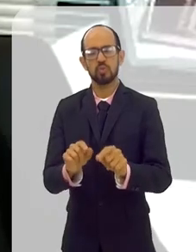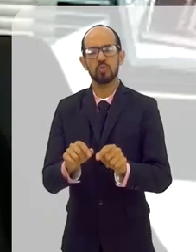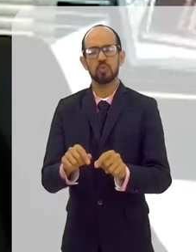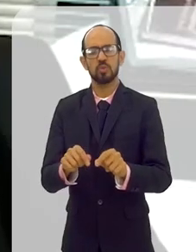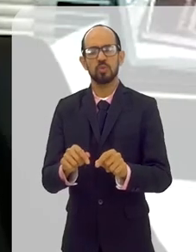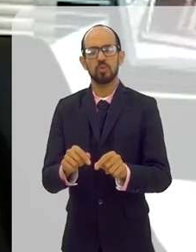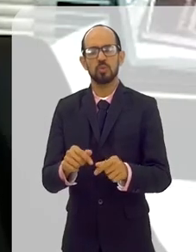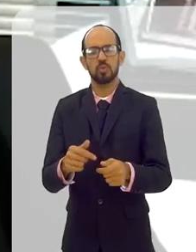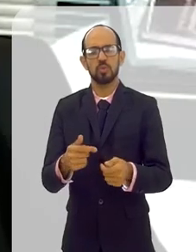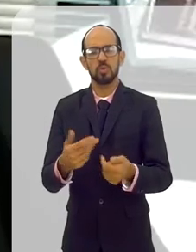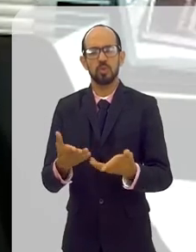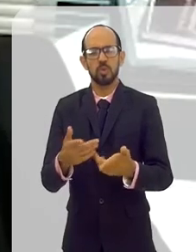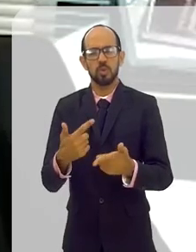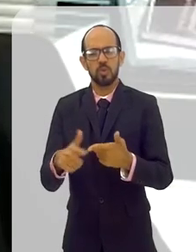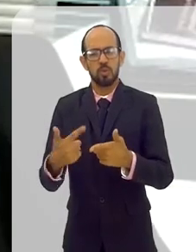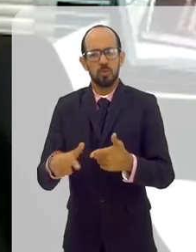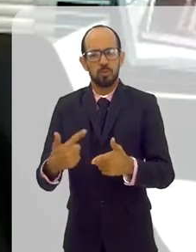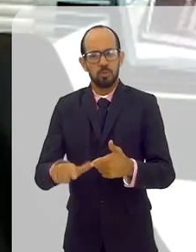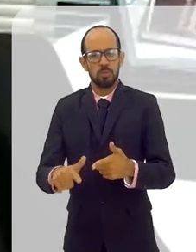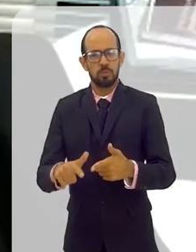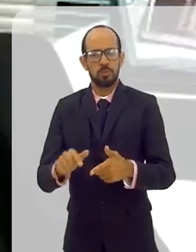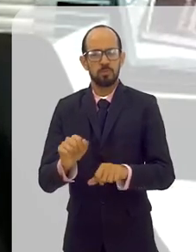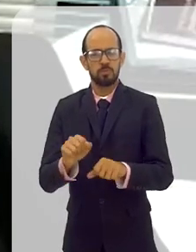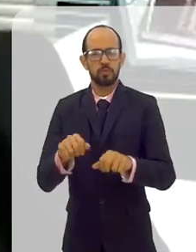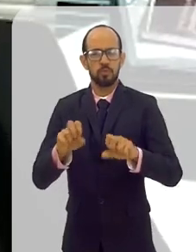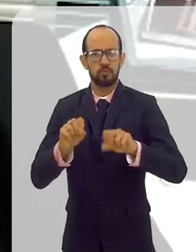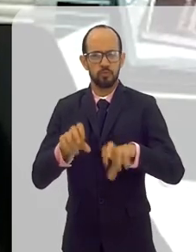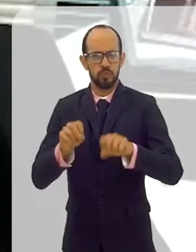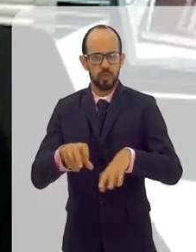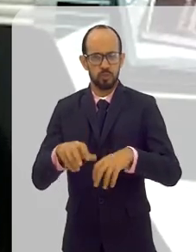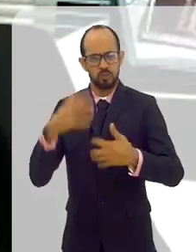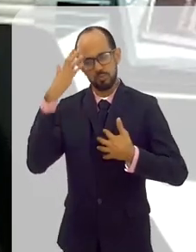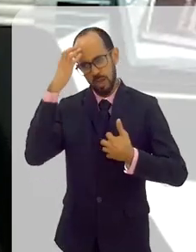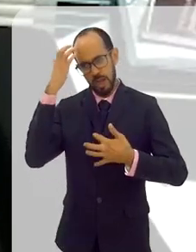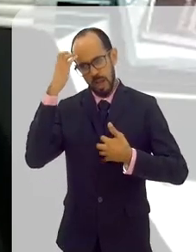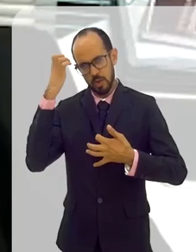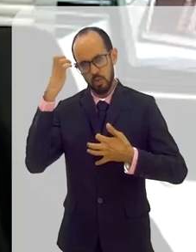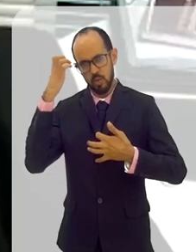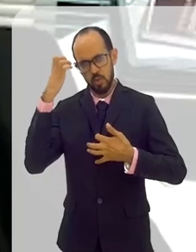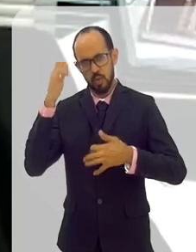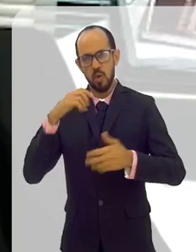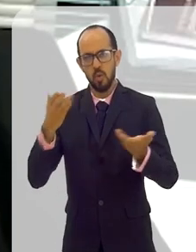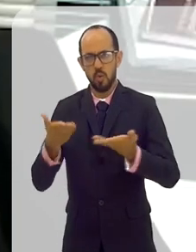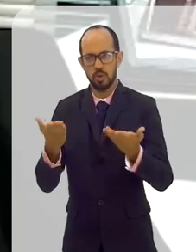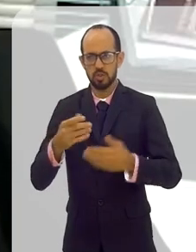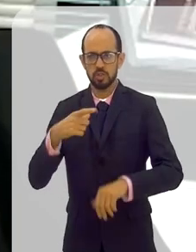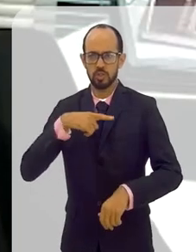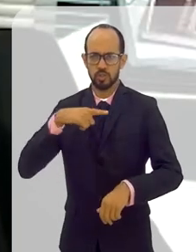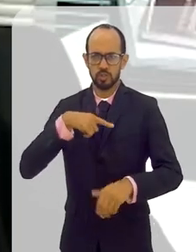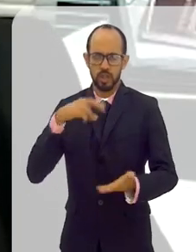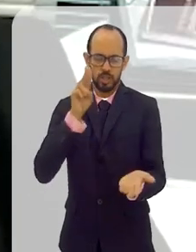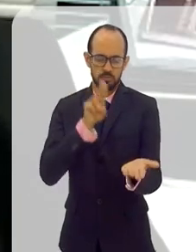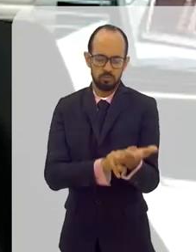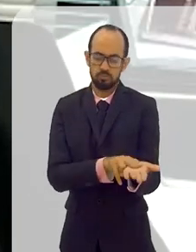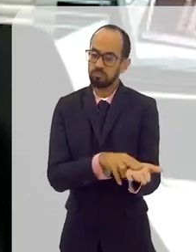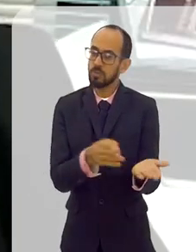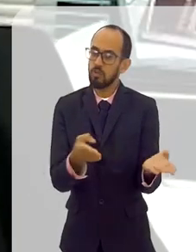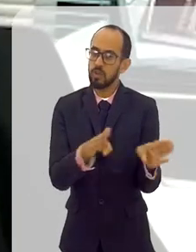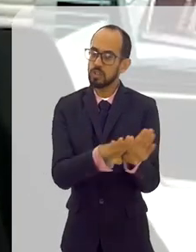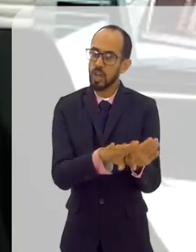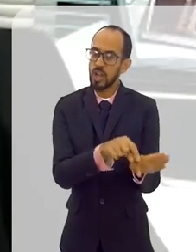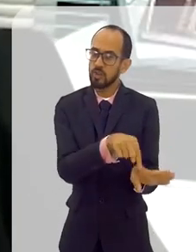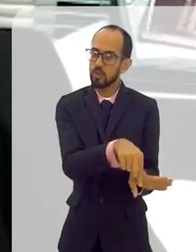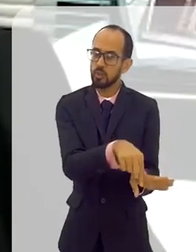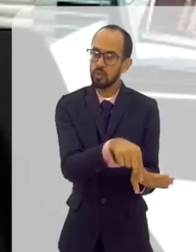a questão do monkeypox. nós hoje temos leitos nos nossos hospitais fechados.